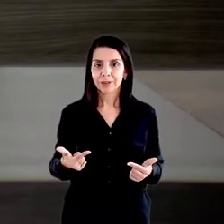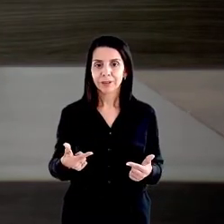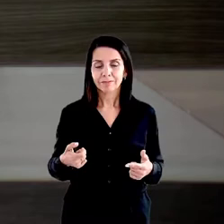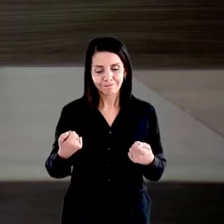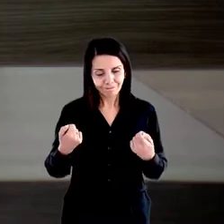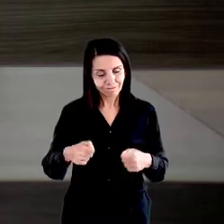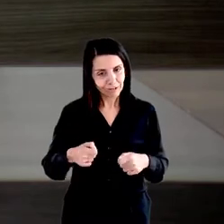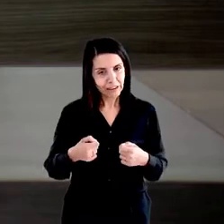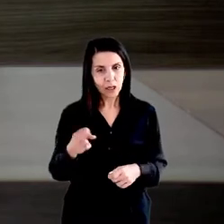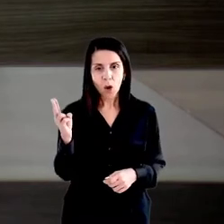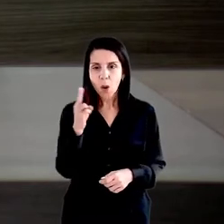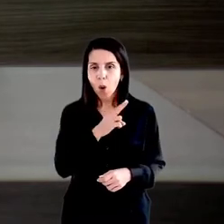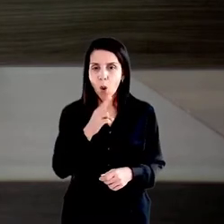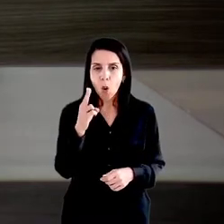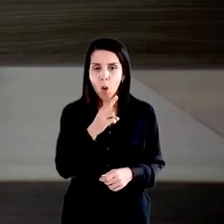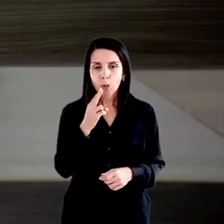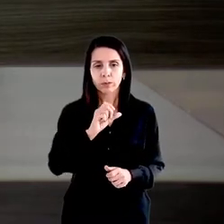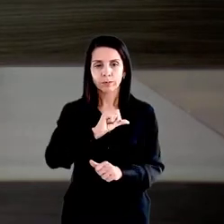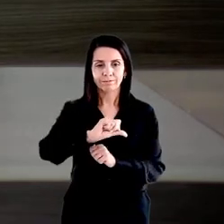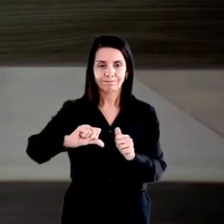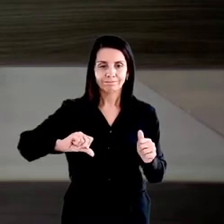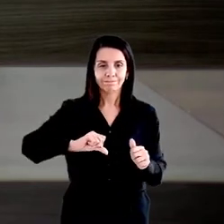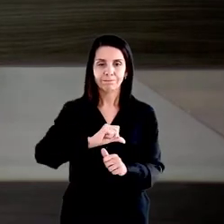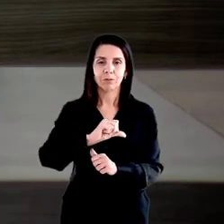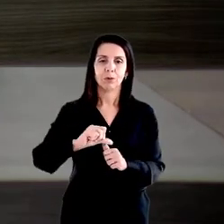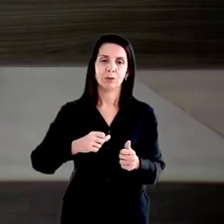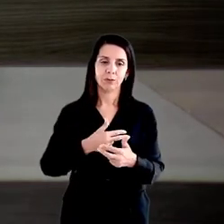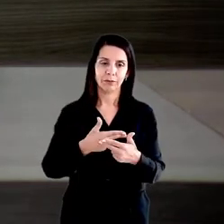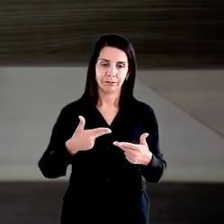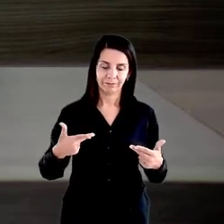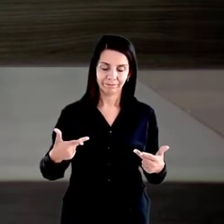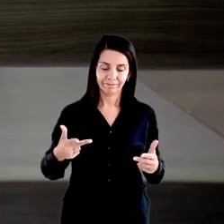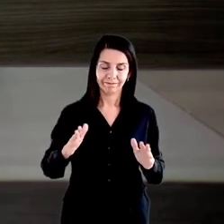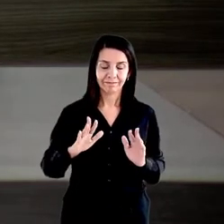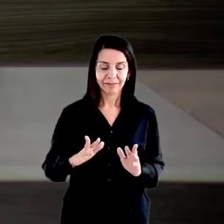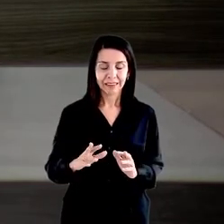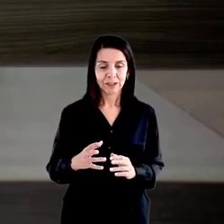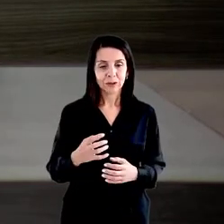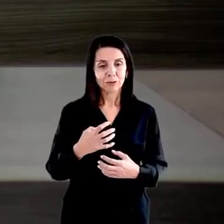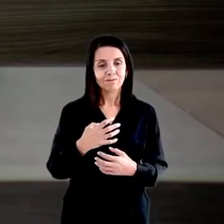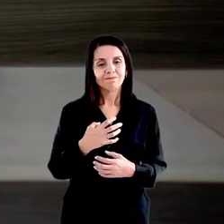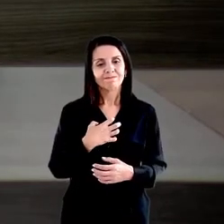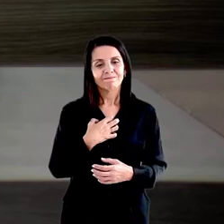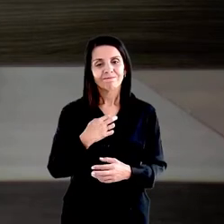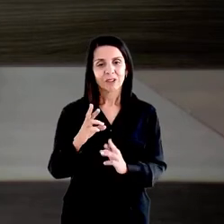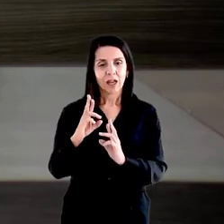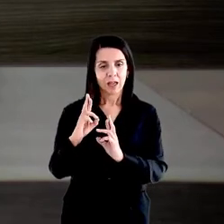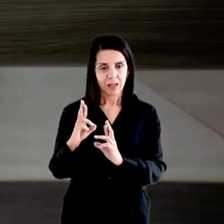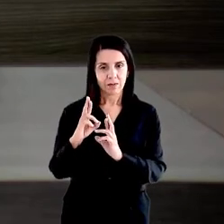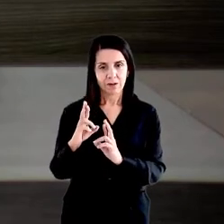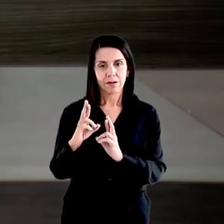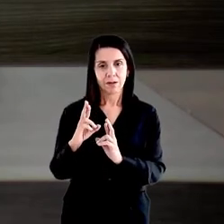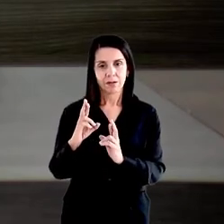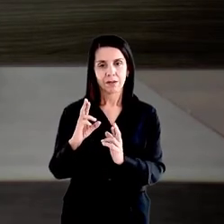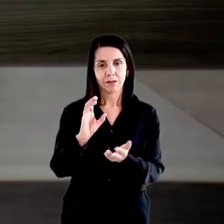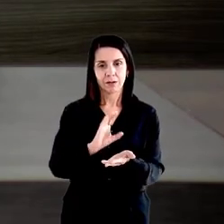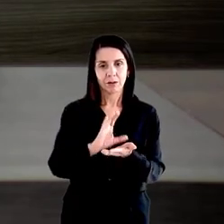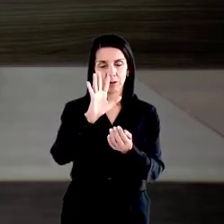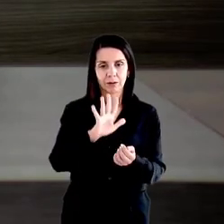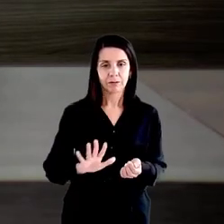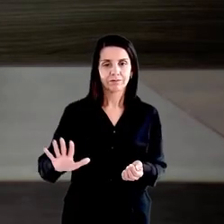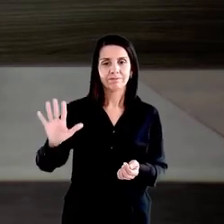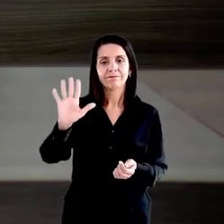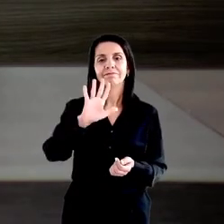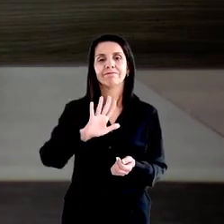urgentemente ser revertido. Mas aí acende a esperança vinda do Conselho Nacional na